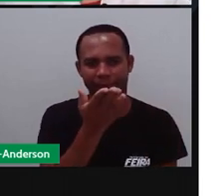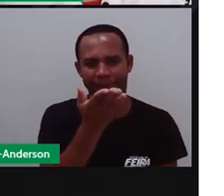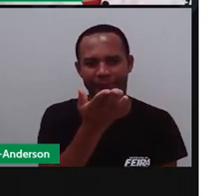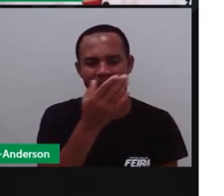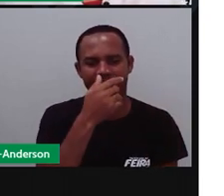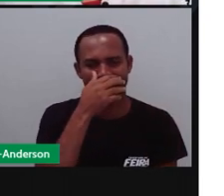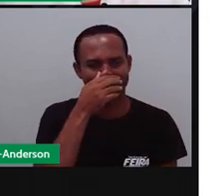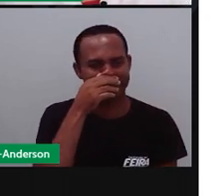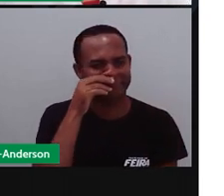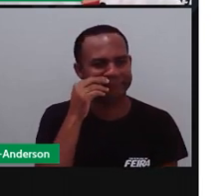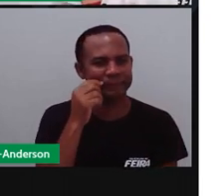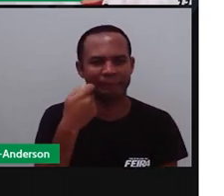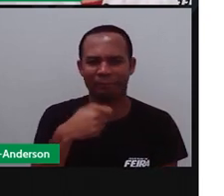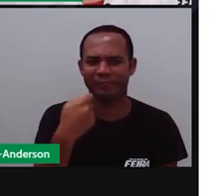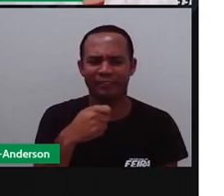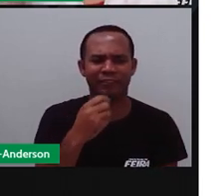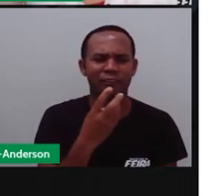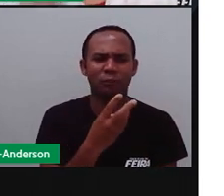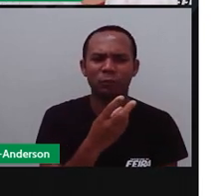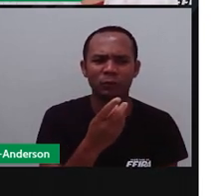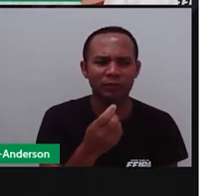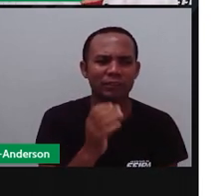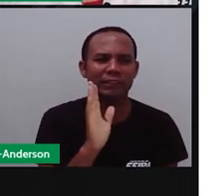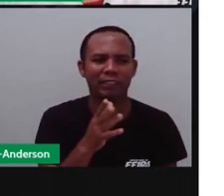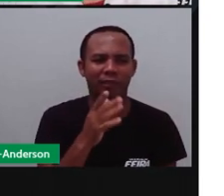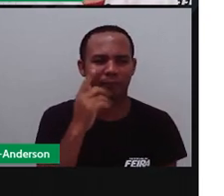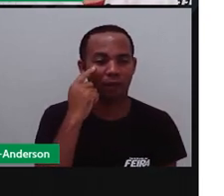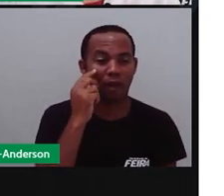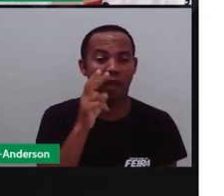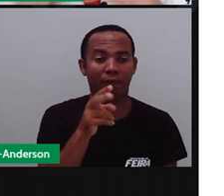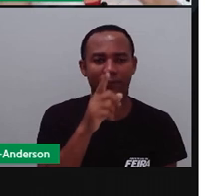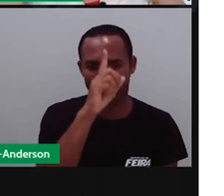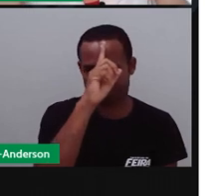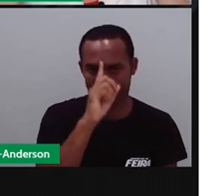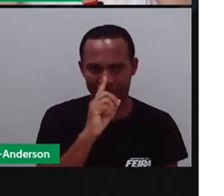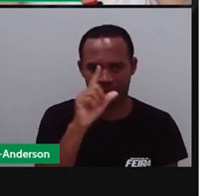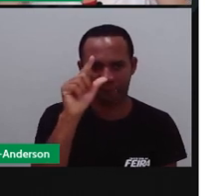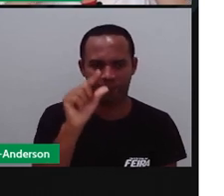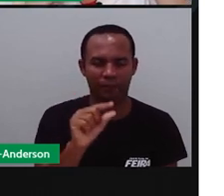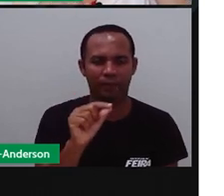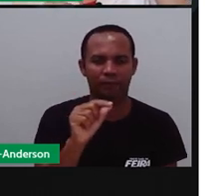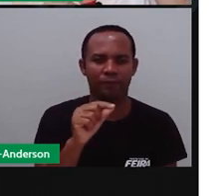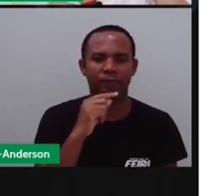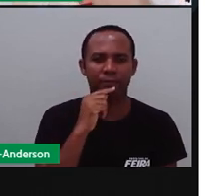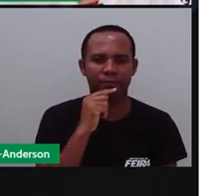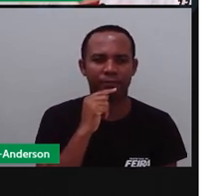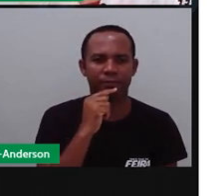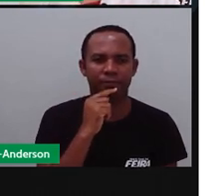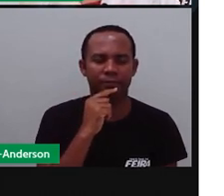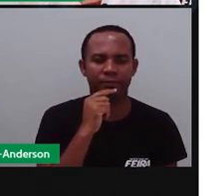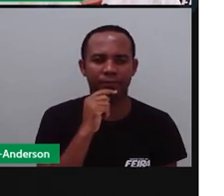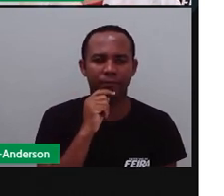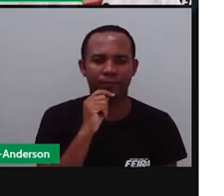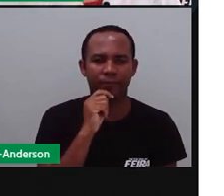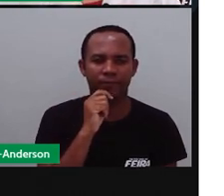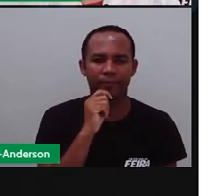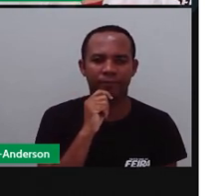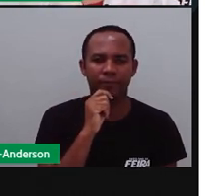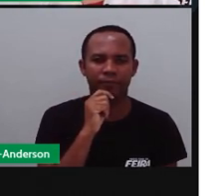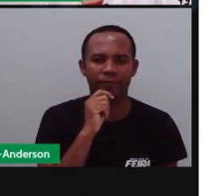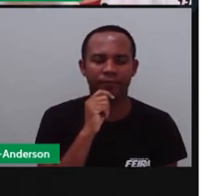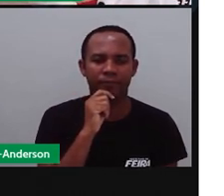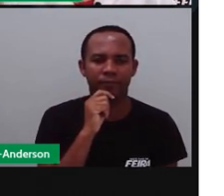o quê? O amarelo. Não precisa nem olhar o que é. A sabe que é o amarelo. Por quê? Porque a barrinha tá o quê? Menor.